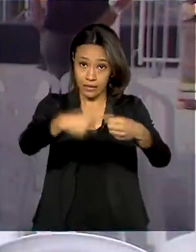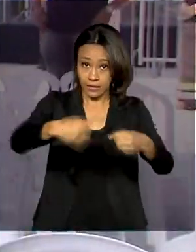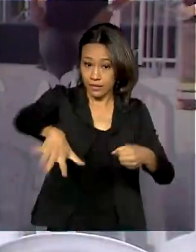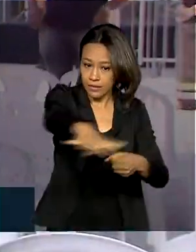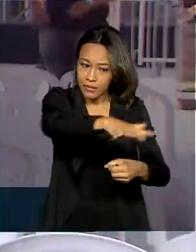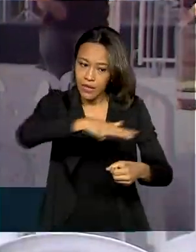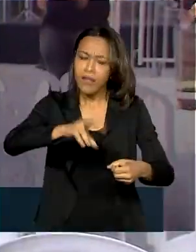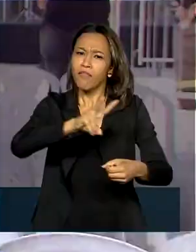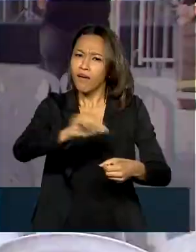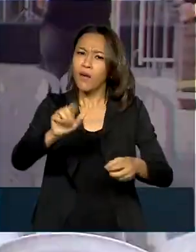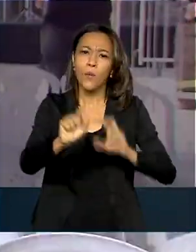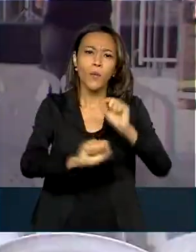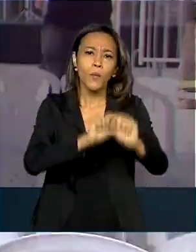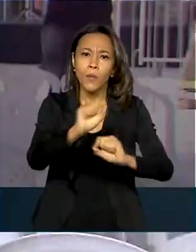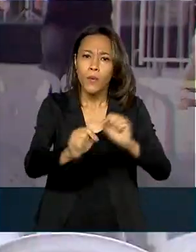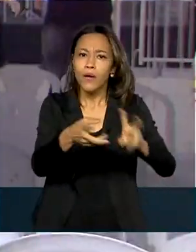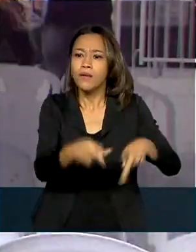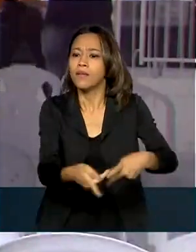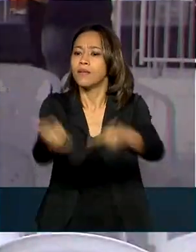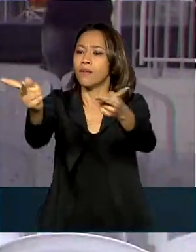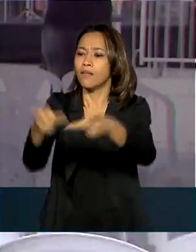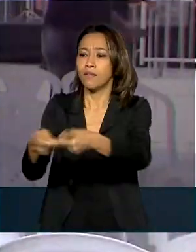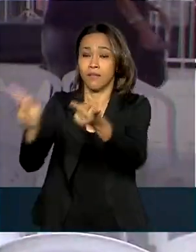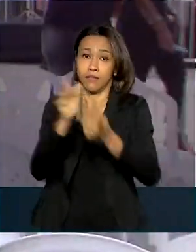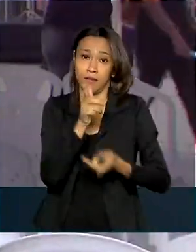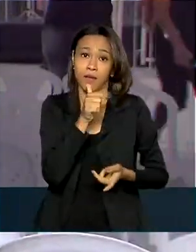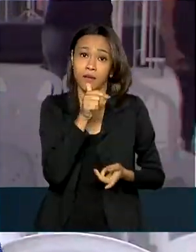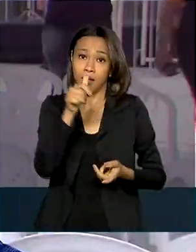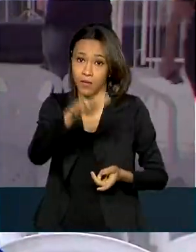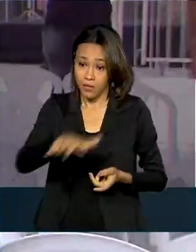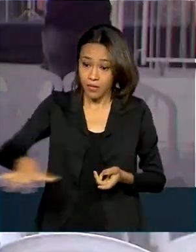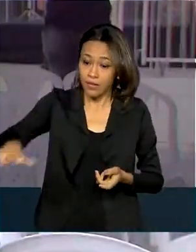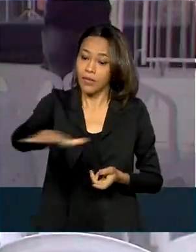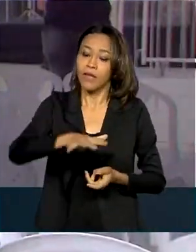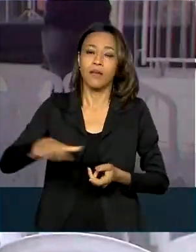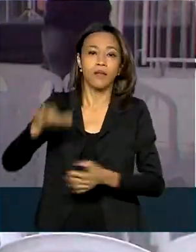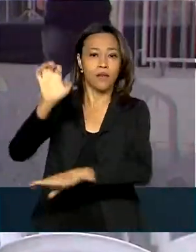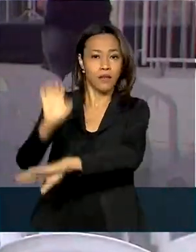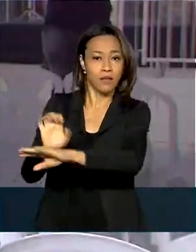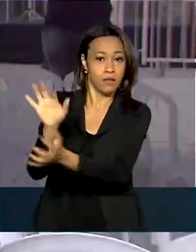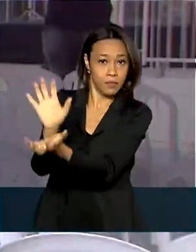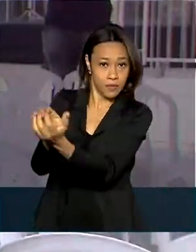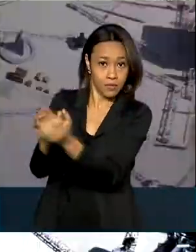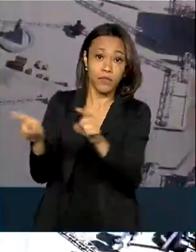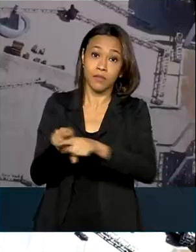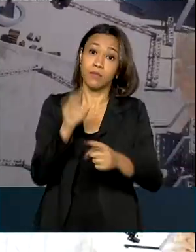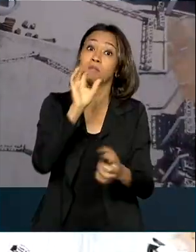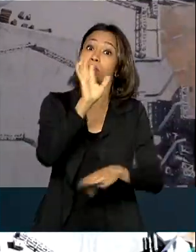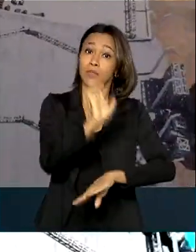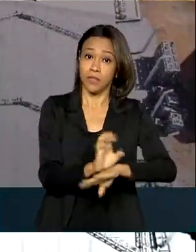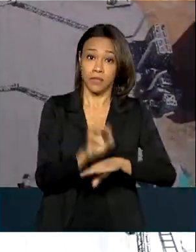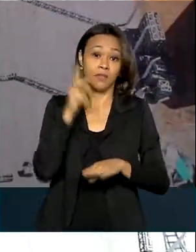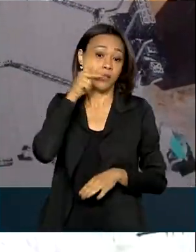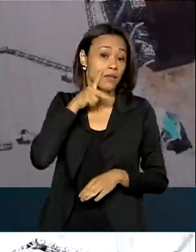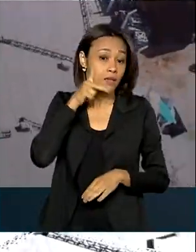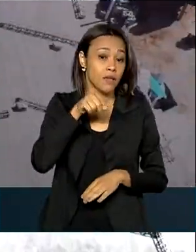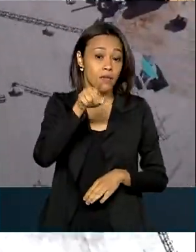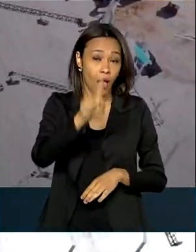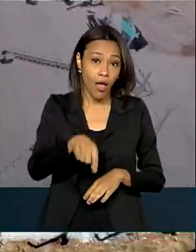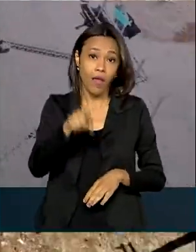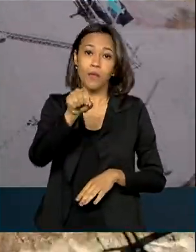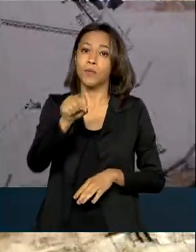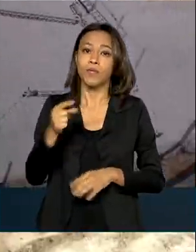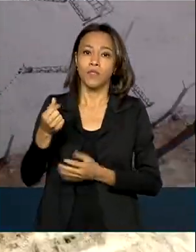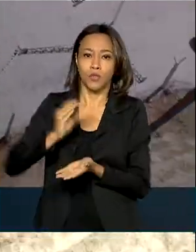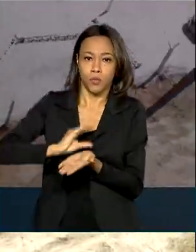maior vazão de água às populações do semiárido, tanto pernambucano quanto paraibano. É uma obra financiada pelo